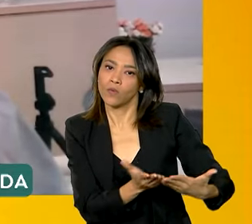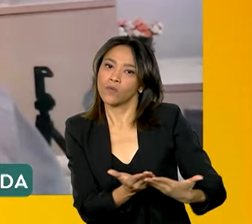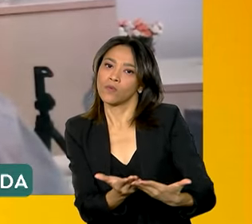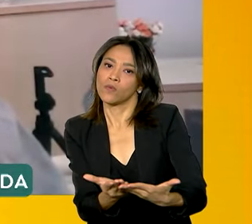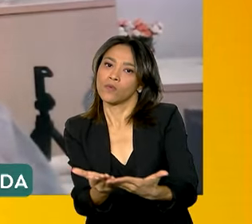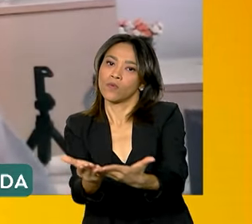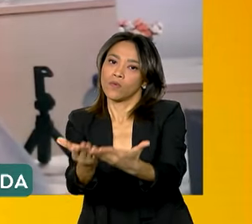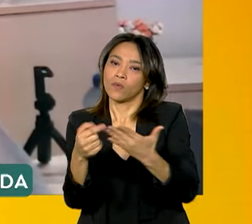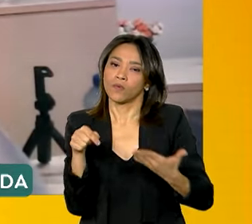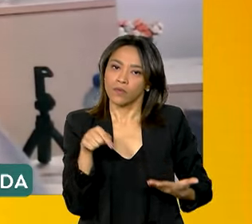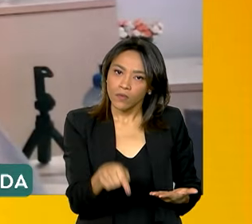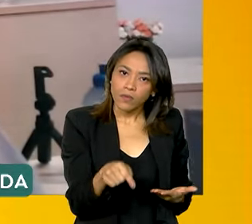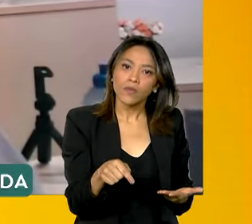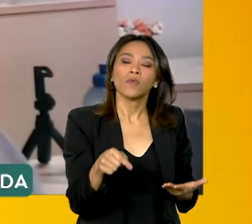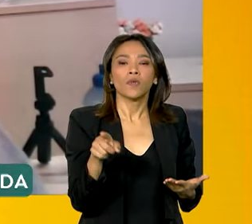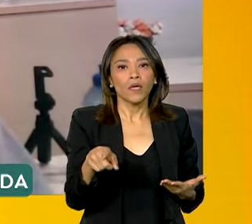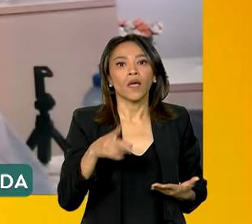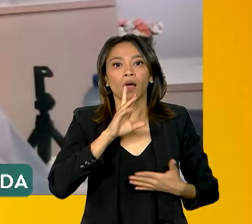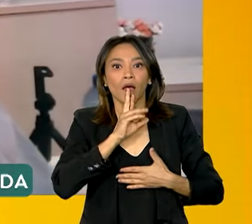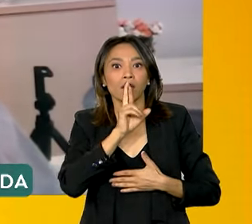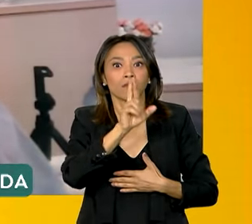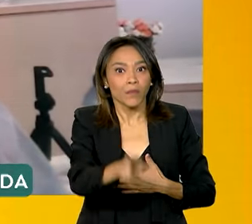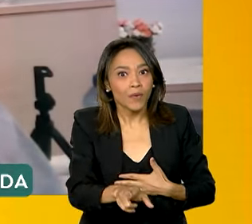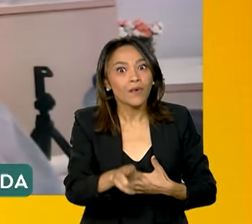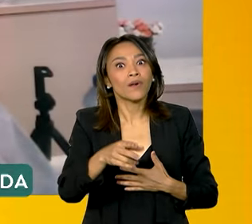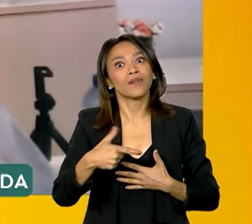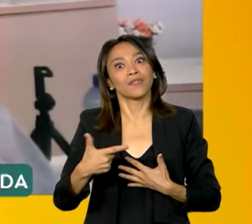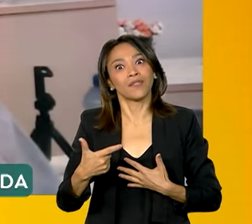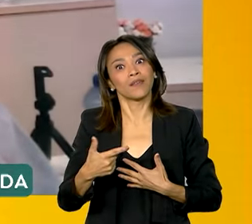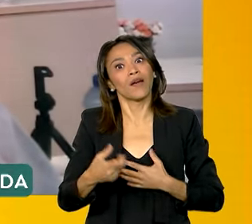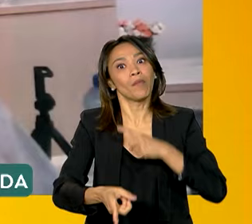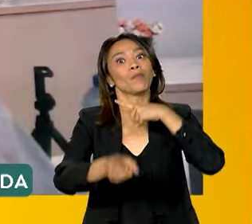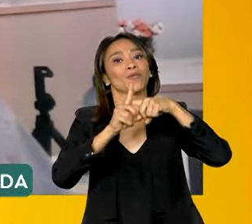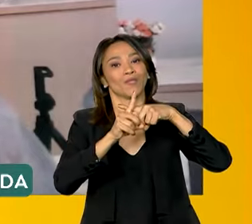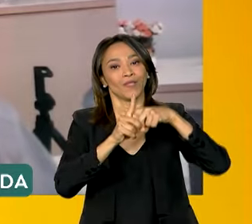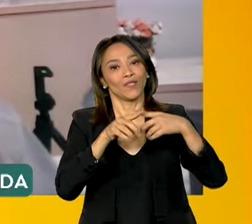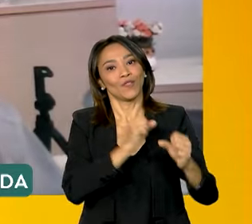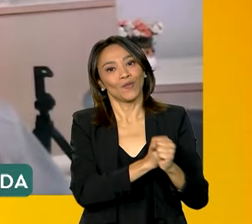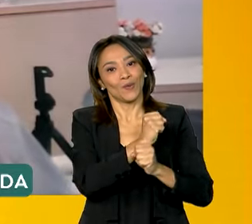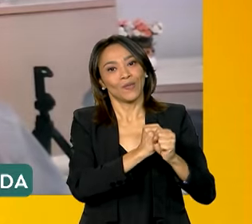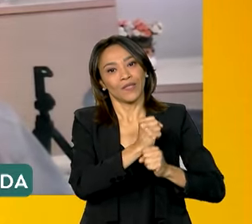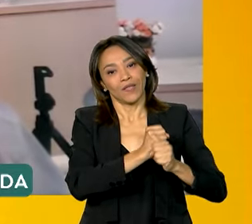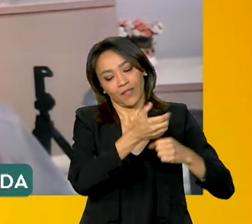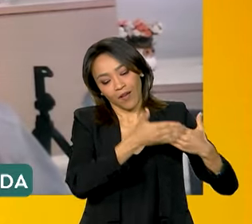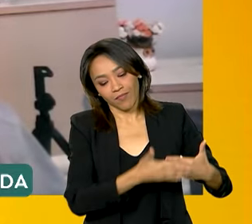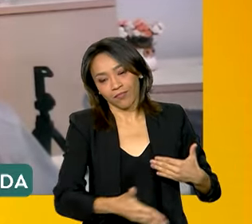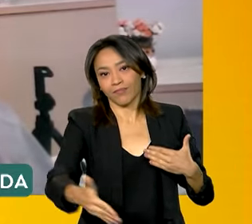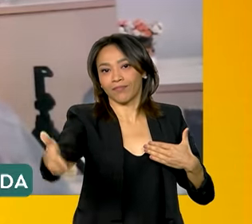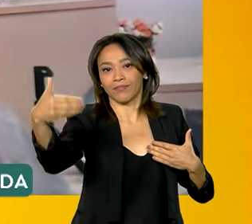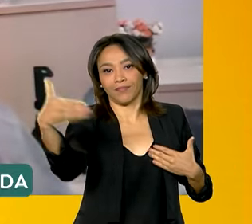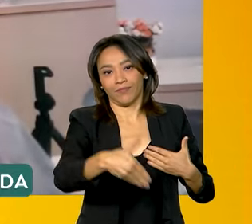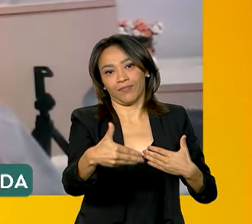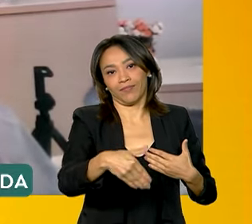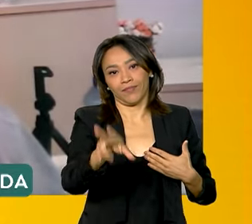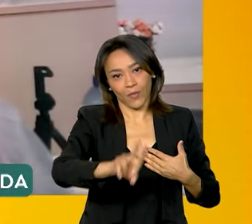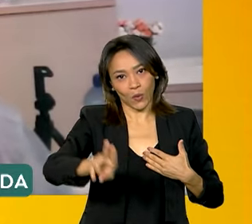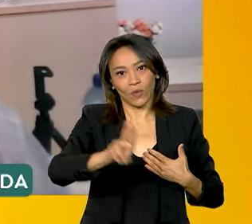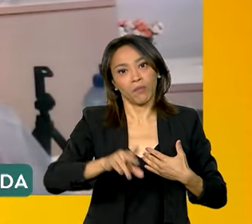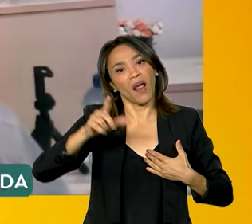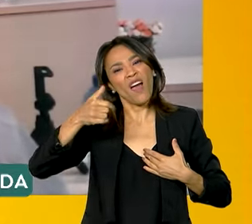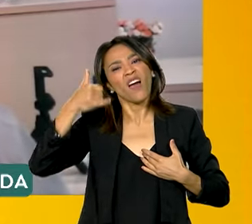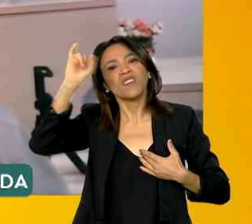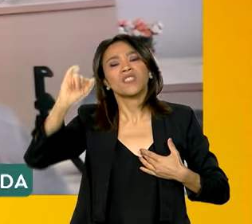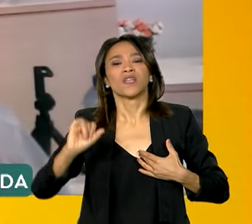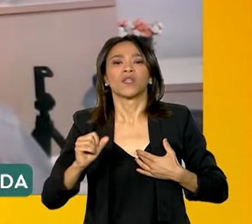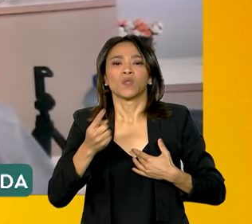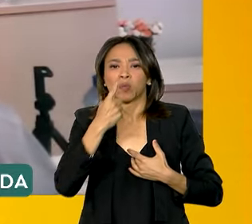ao longo dos anos é bem positivo em termos de crédito de carbono, por exemplo, da emissão de